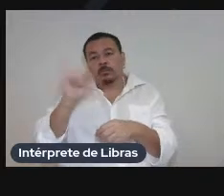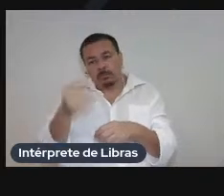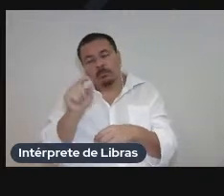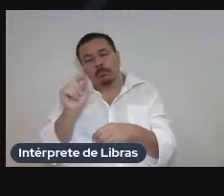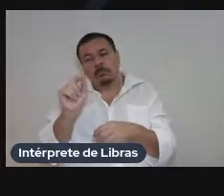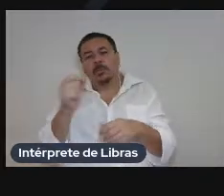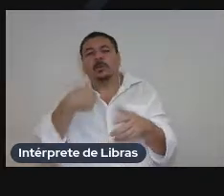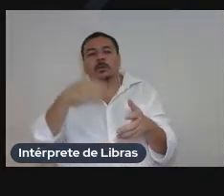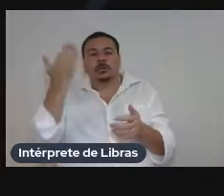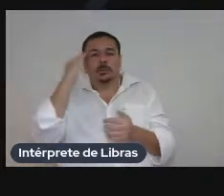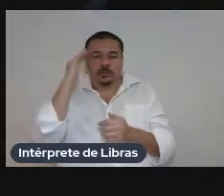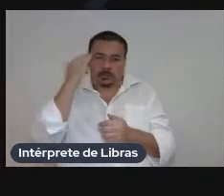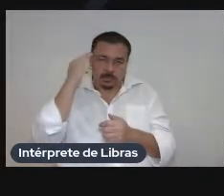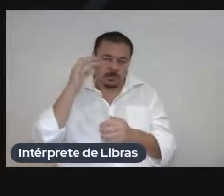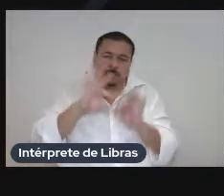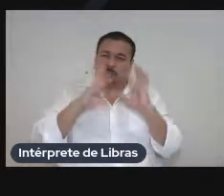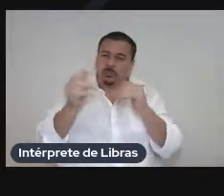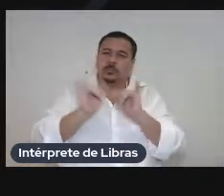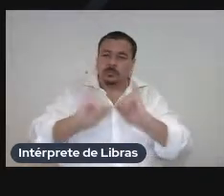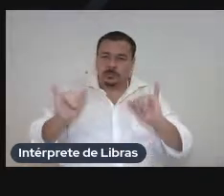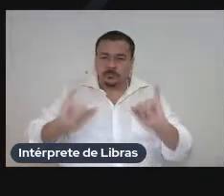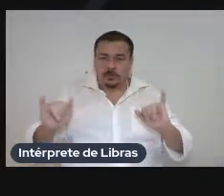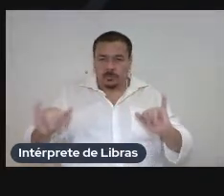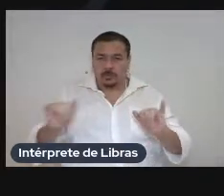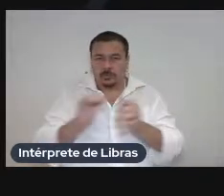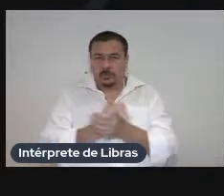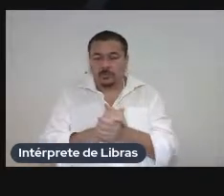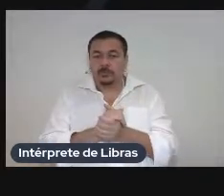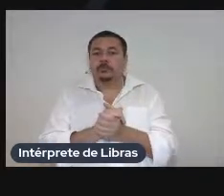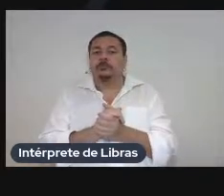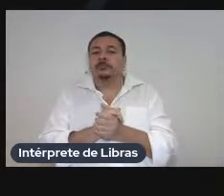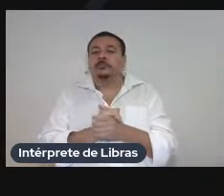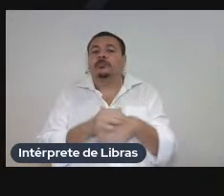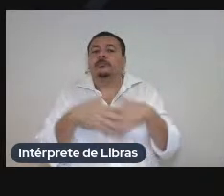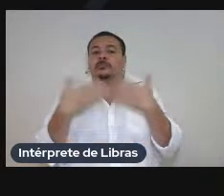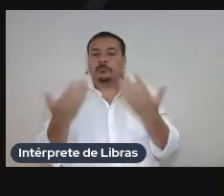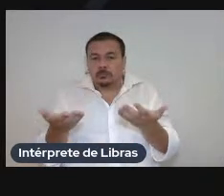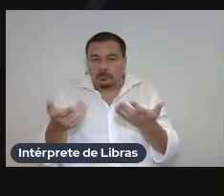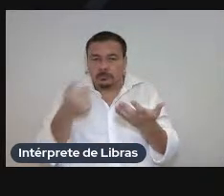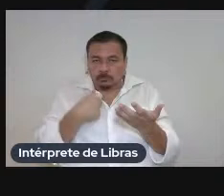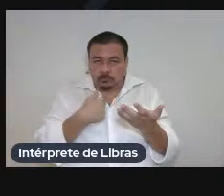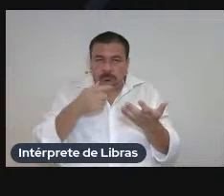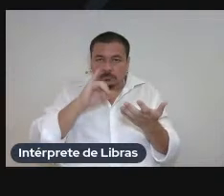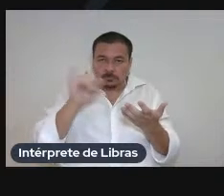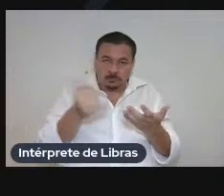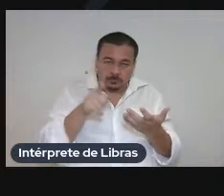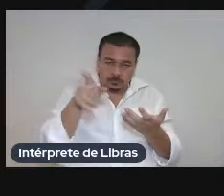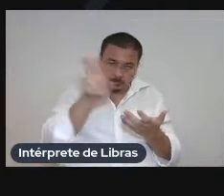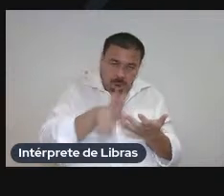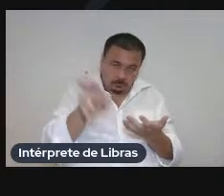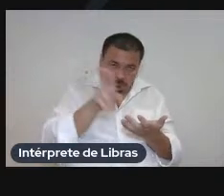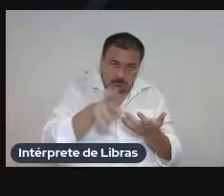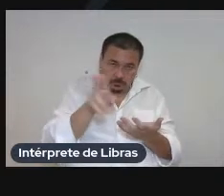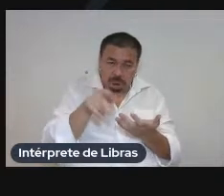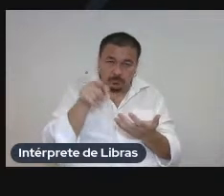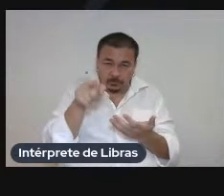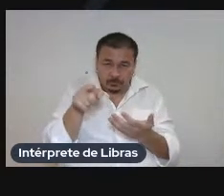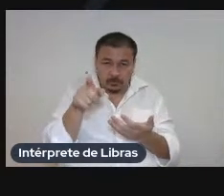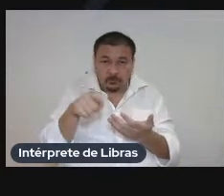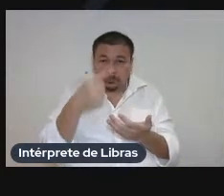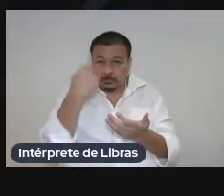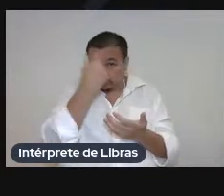entendeu todas as informações e os resultados preliminares aqui temos a carinha do